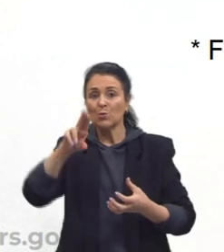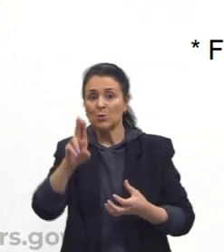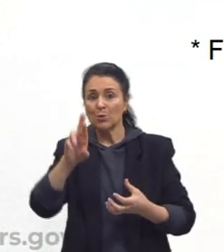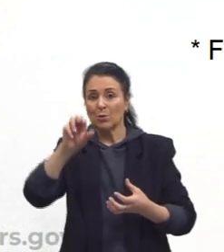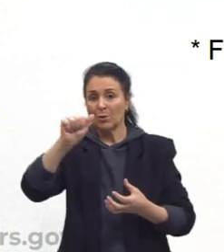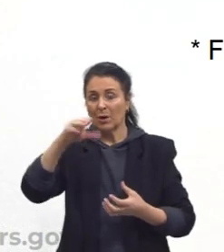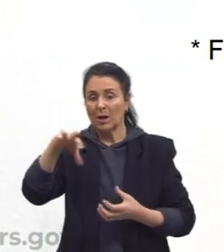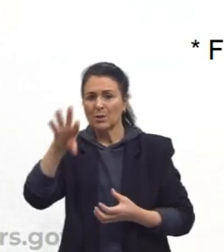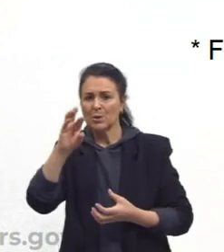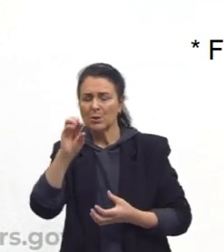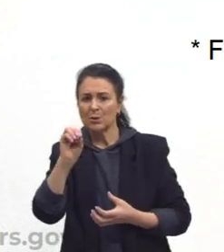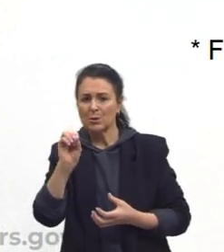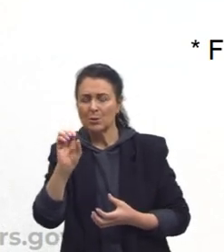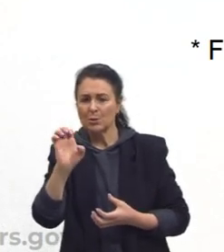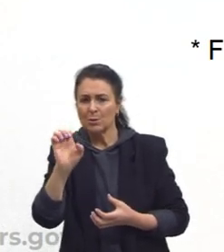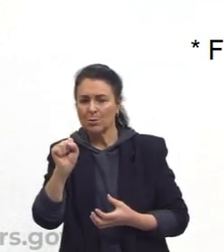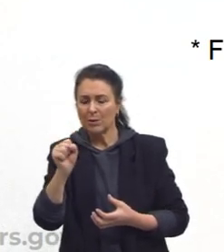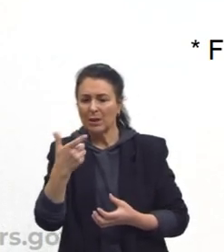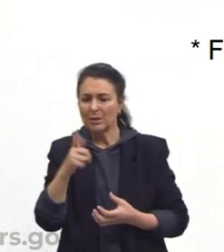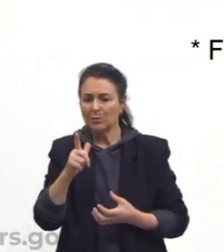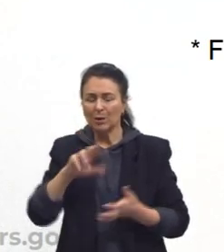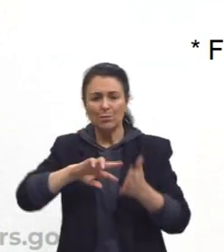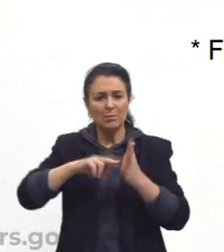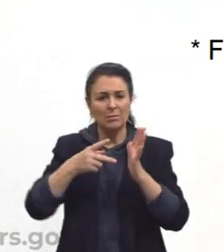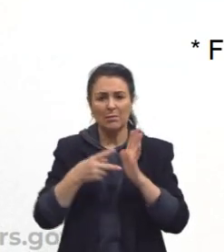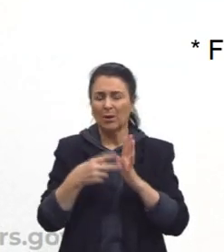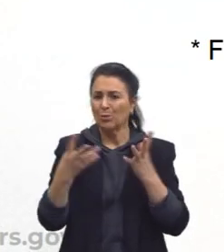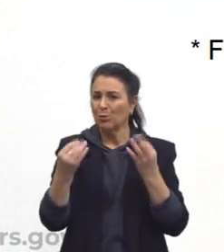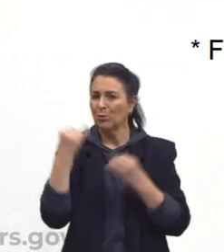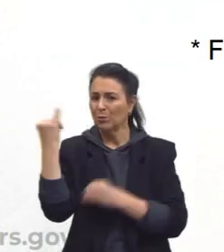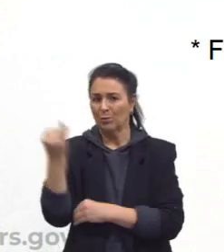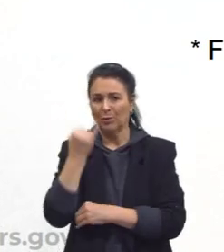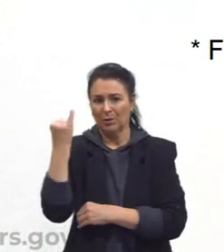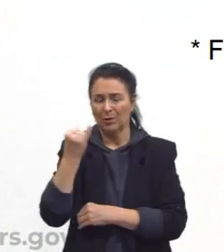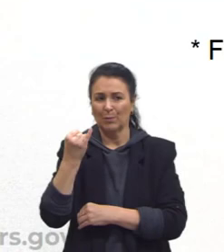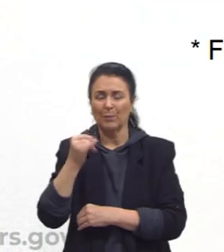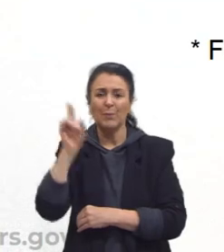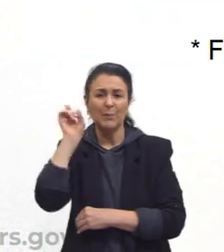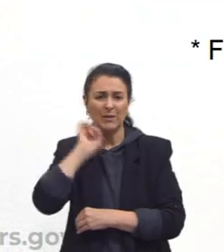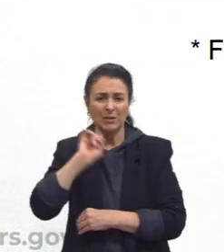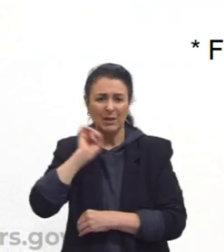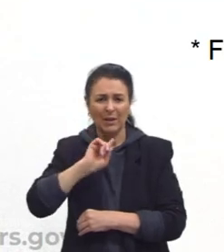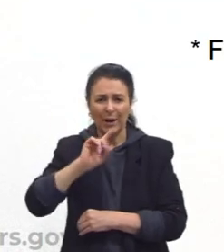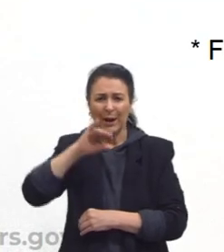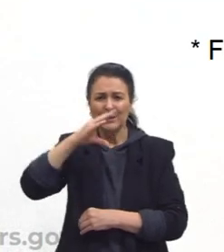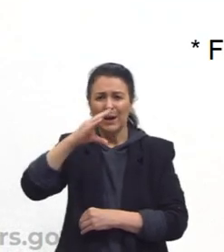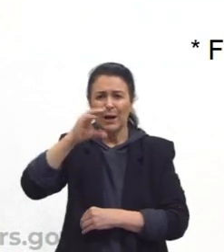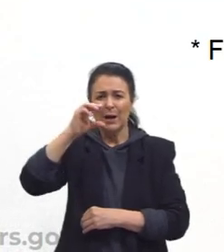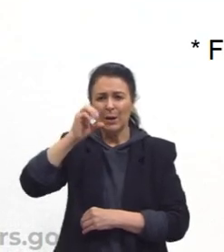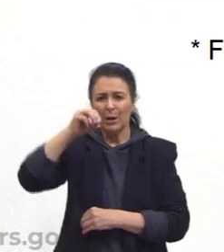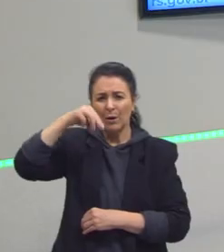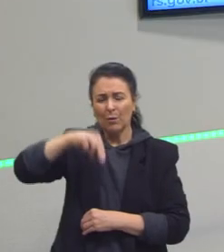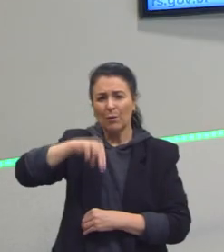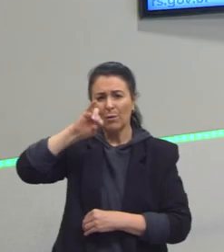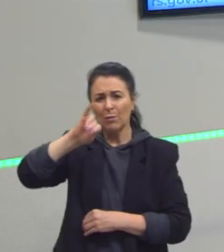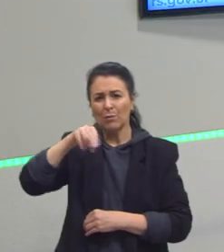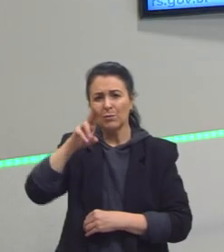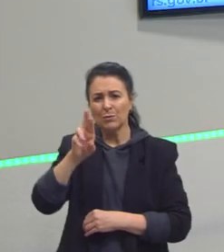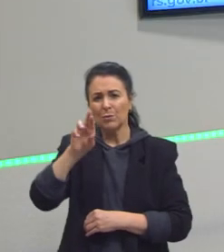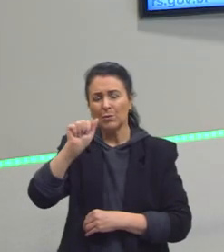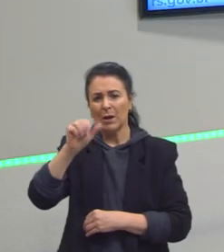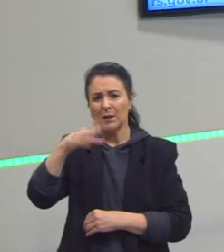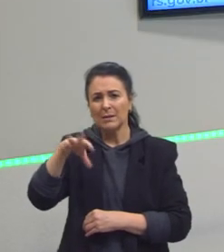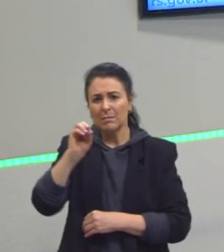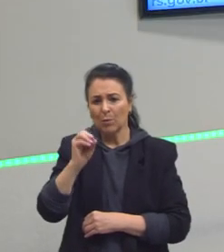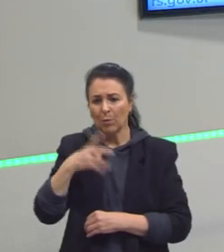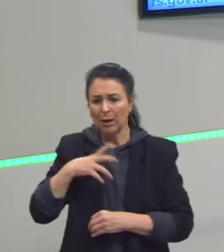pouco significado, não vingam. A conjuração mineira, por exemplo, não teve adesão